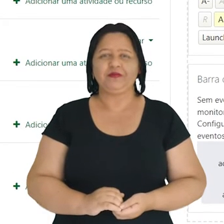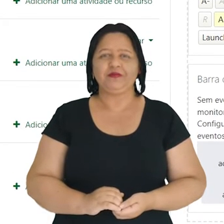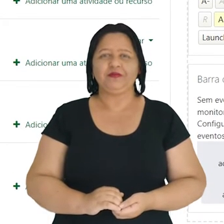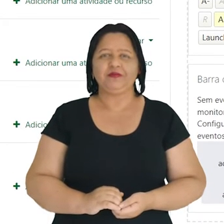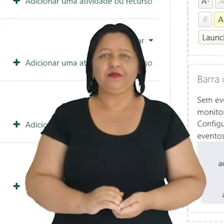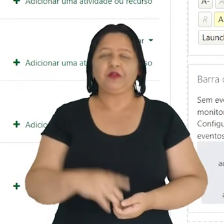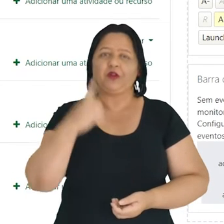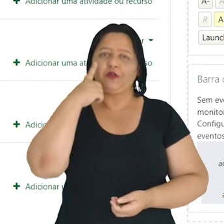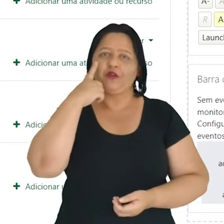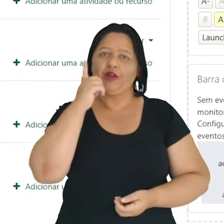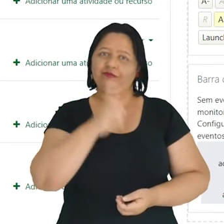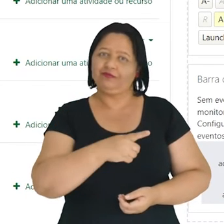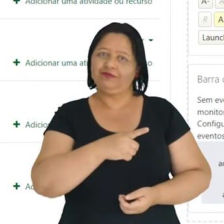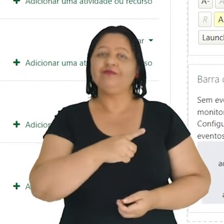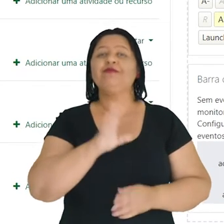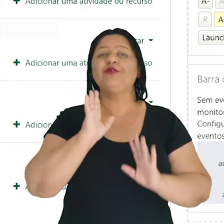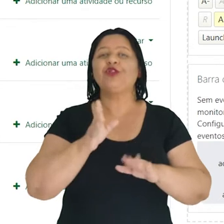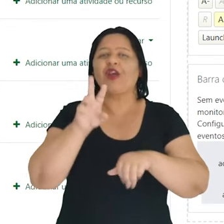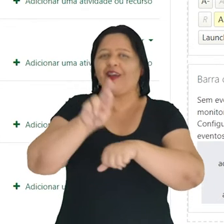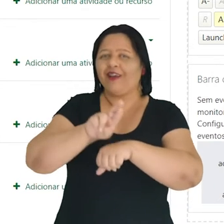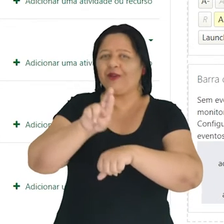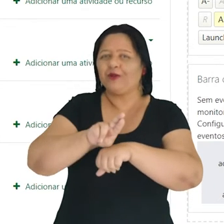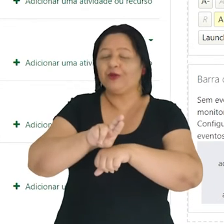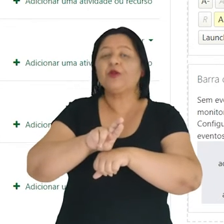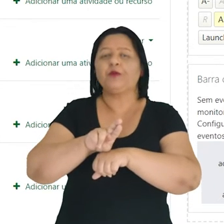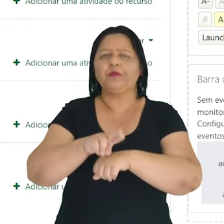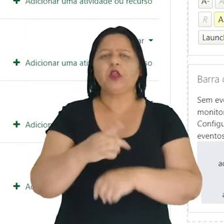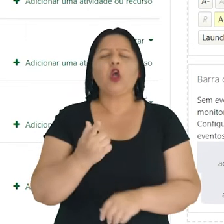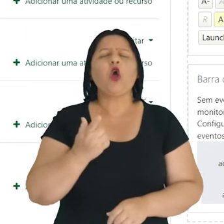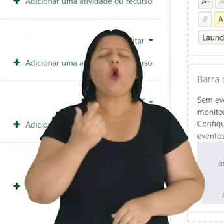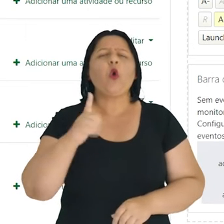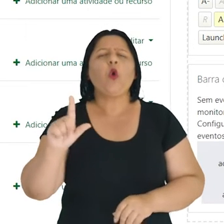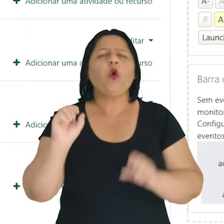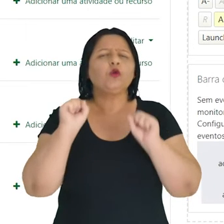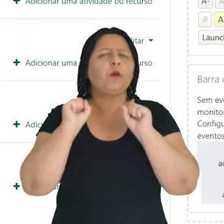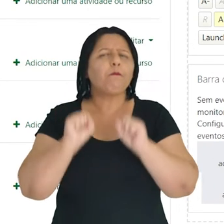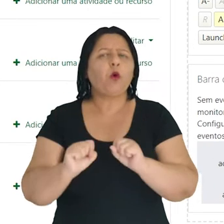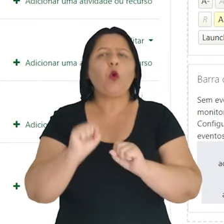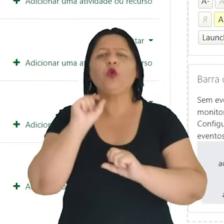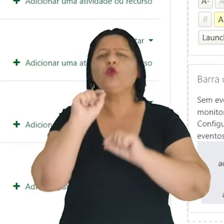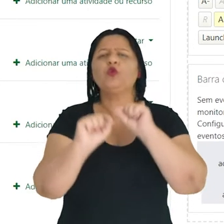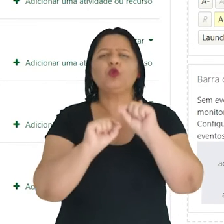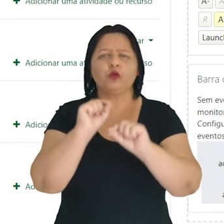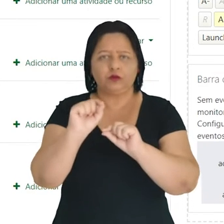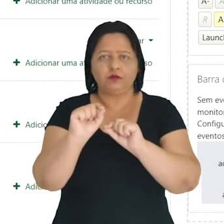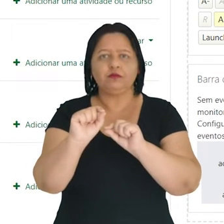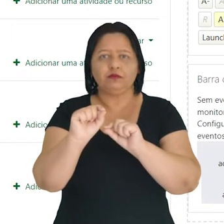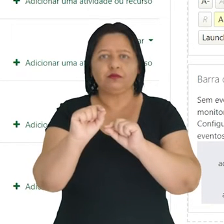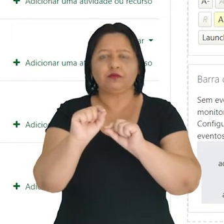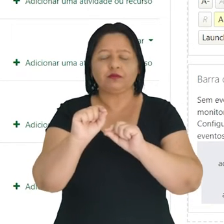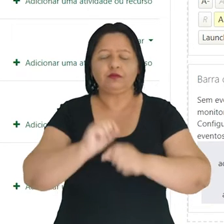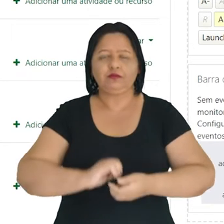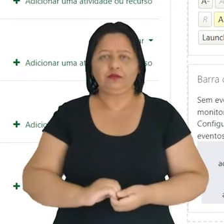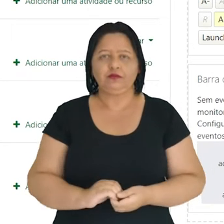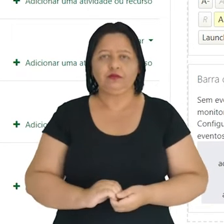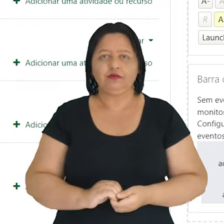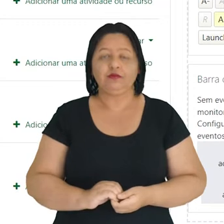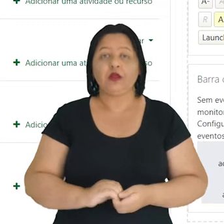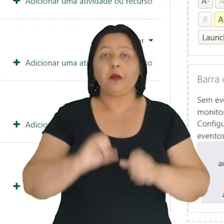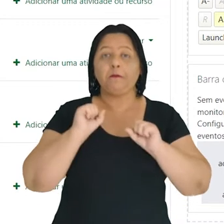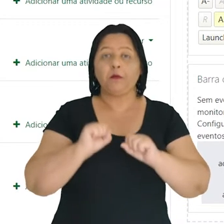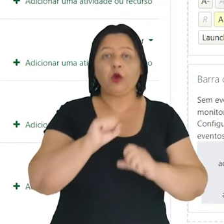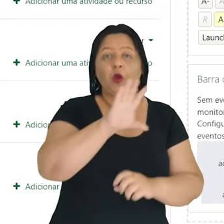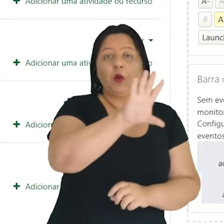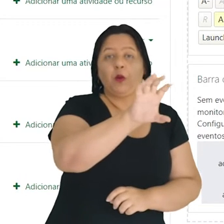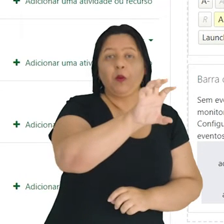Aqui já está o meu recurso. Uma outra possibilidade também nesta versão é